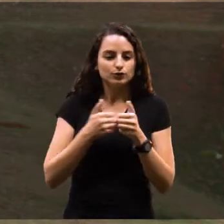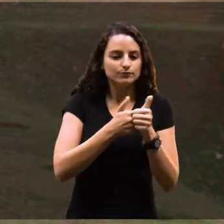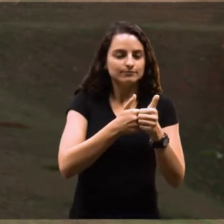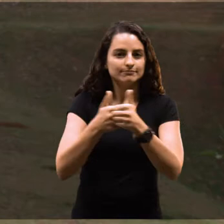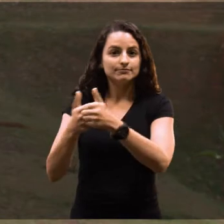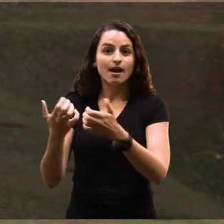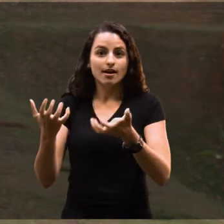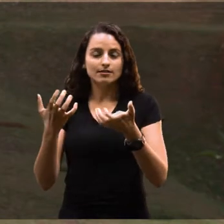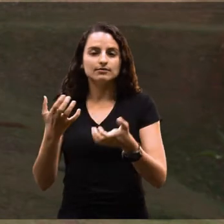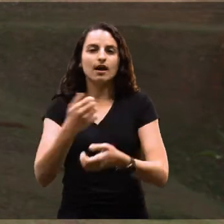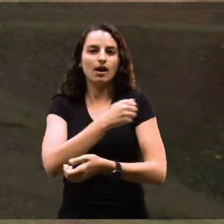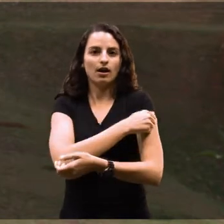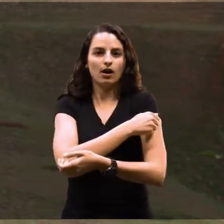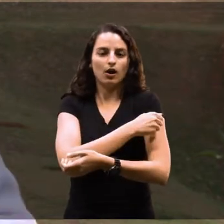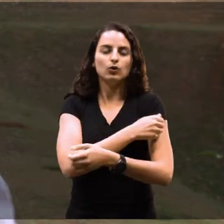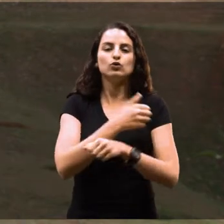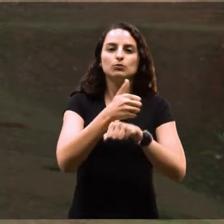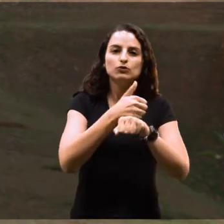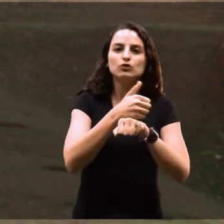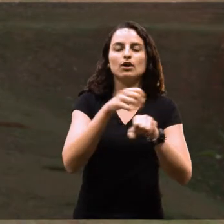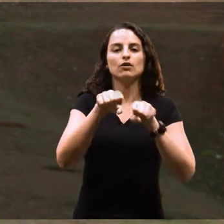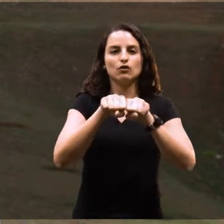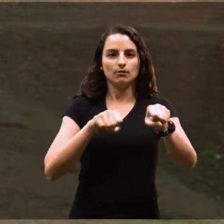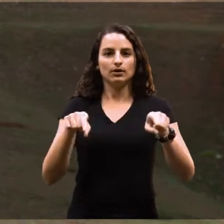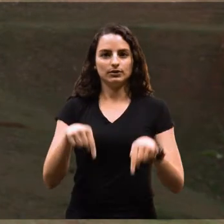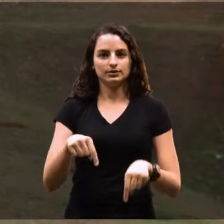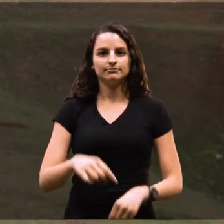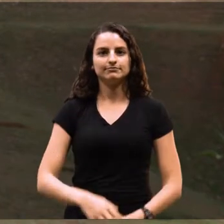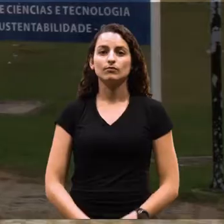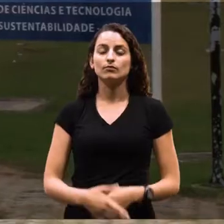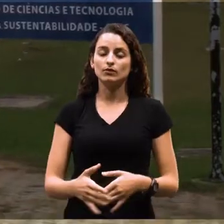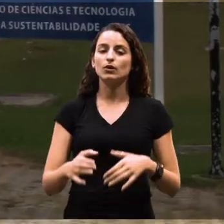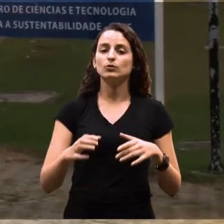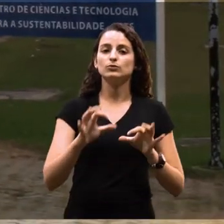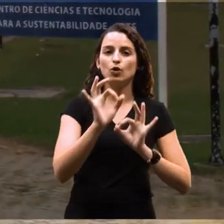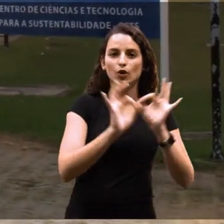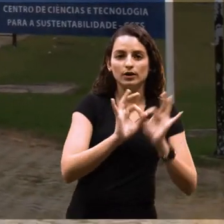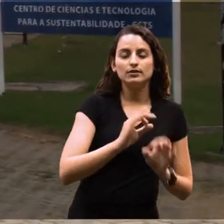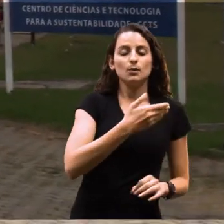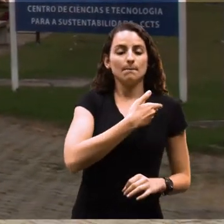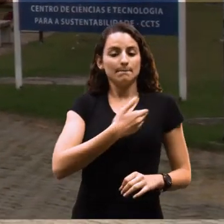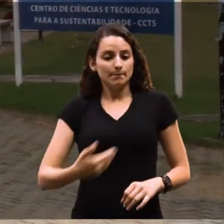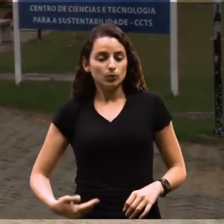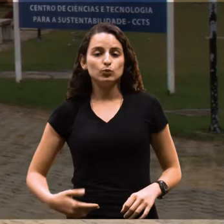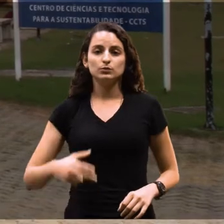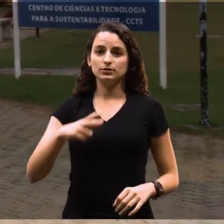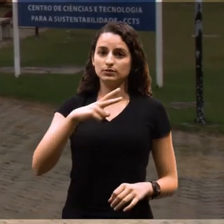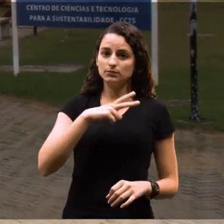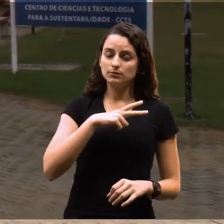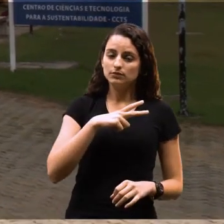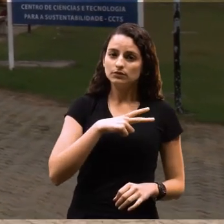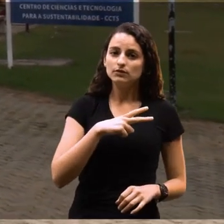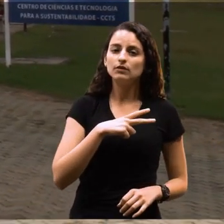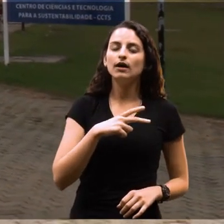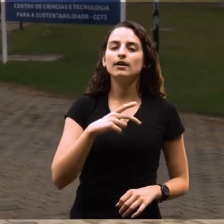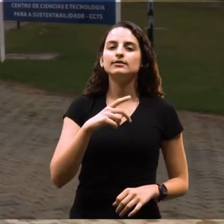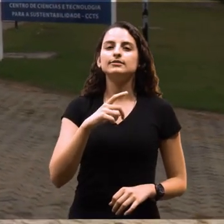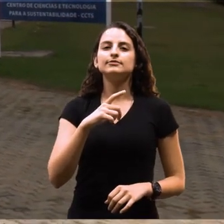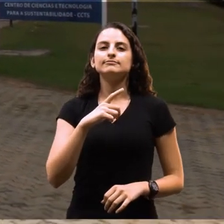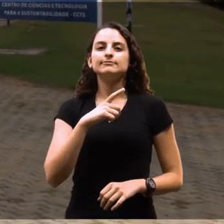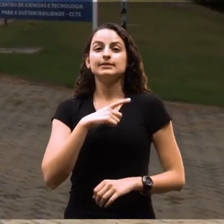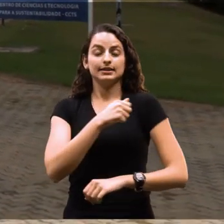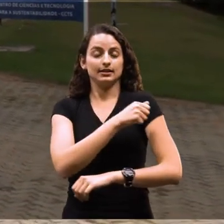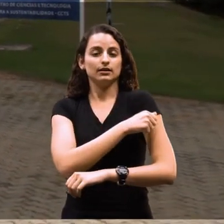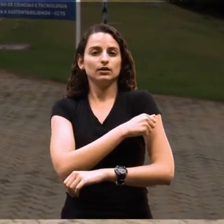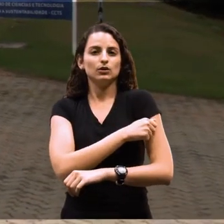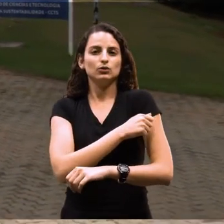buscam os alunos e profissionais formados por aqui. Tanto em organizações públicas, privadas, ele tem